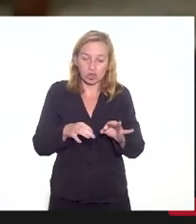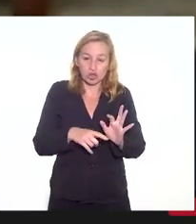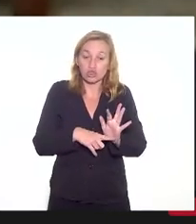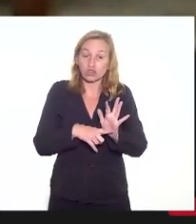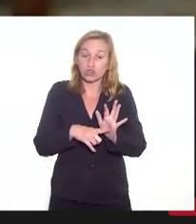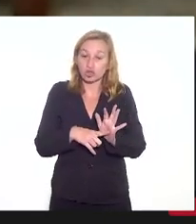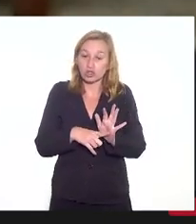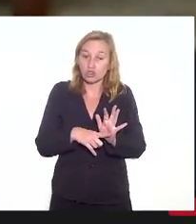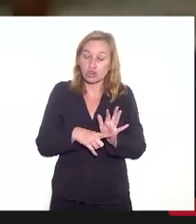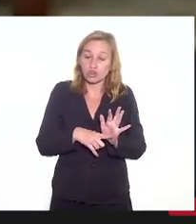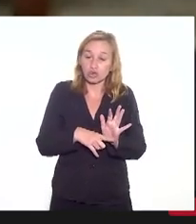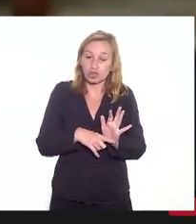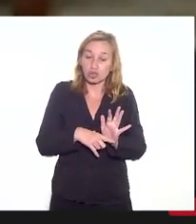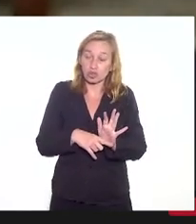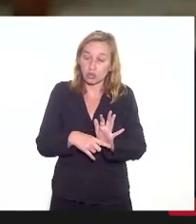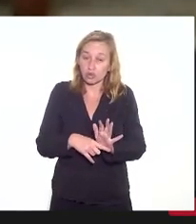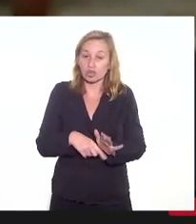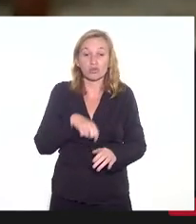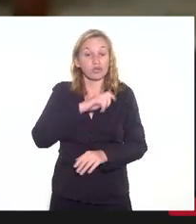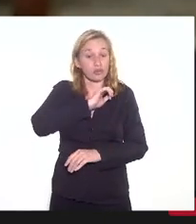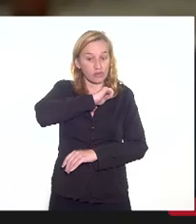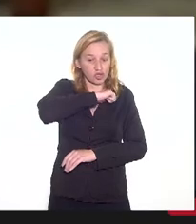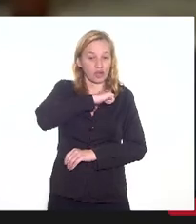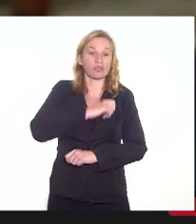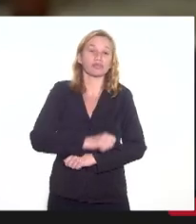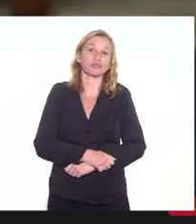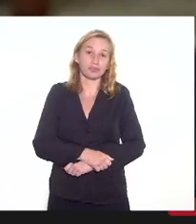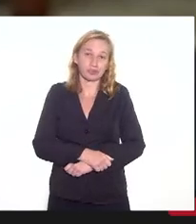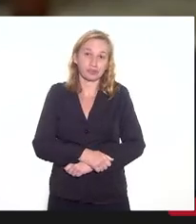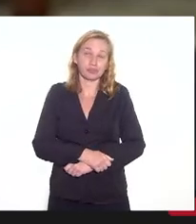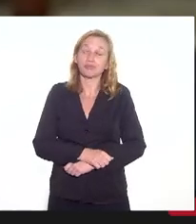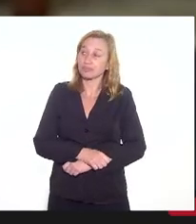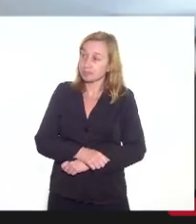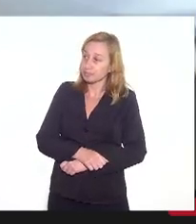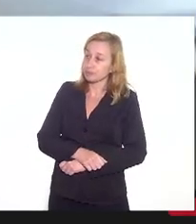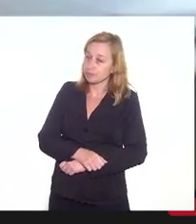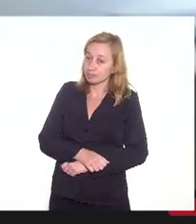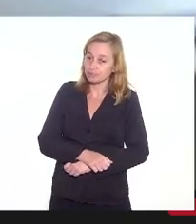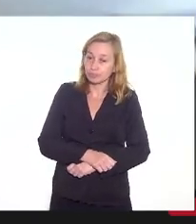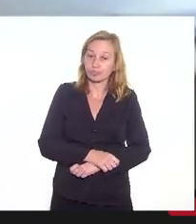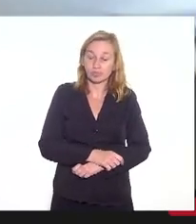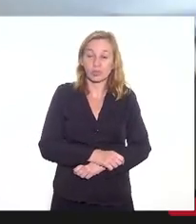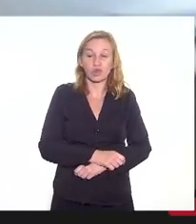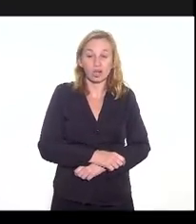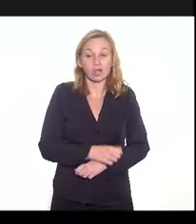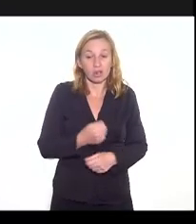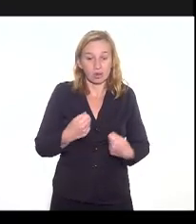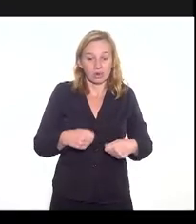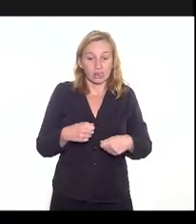Temos que prever isso, fazer o planejamento para isso. E aí a gente vai fazer a projeção.